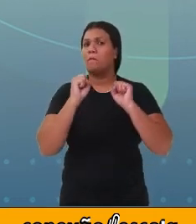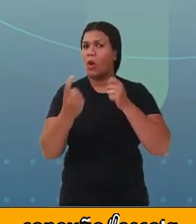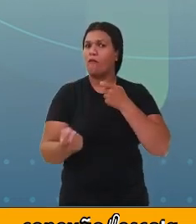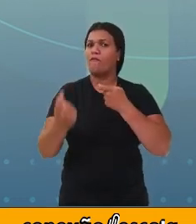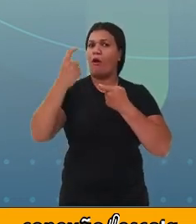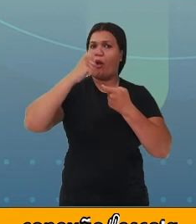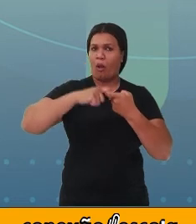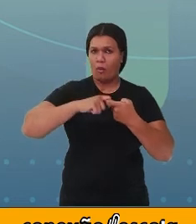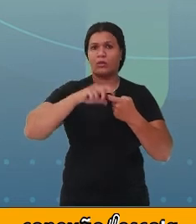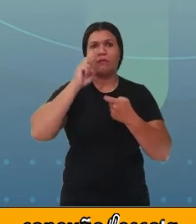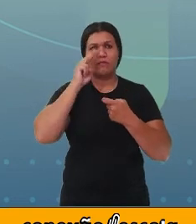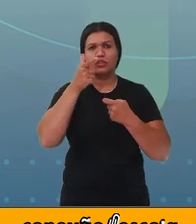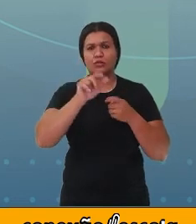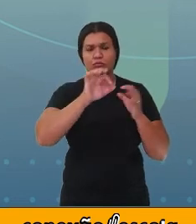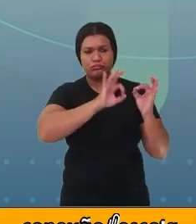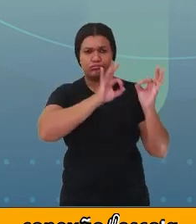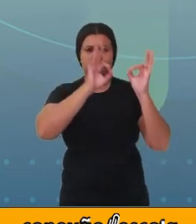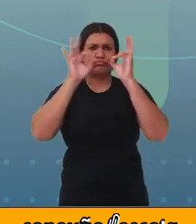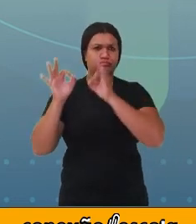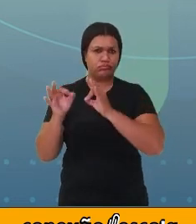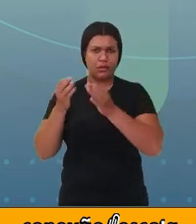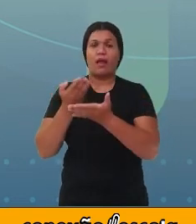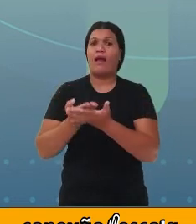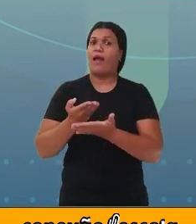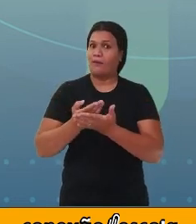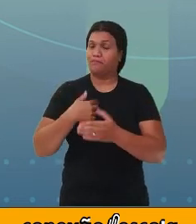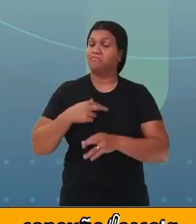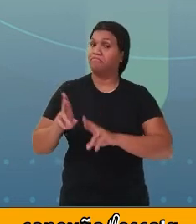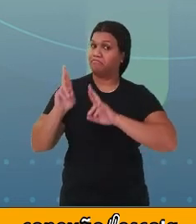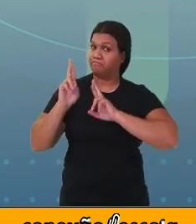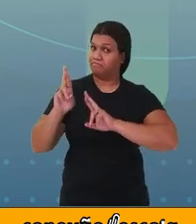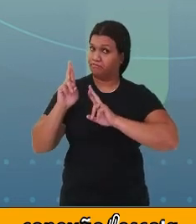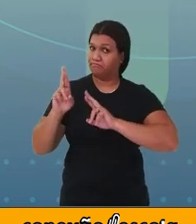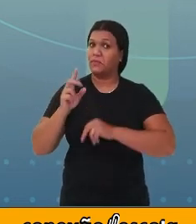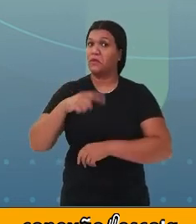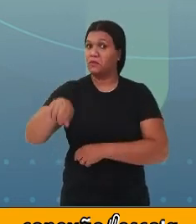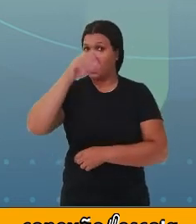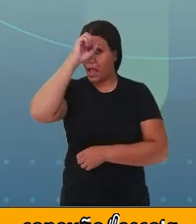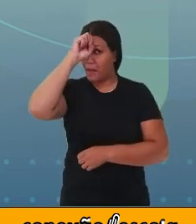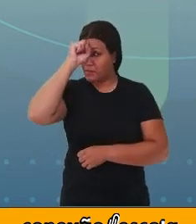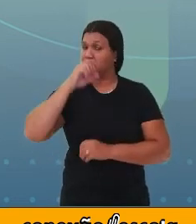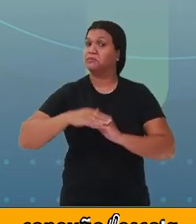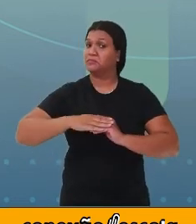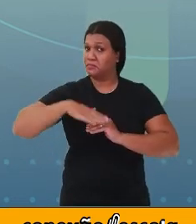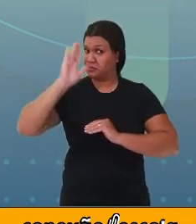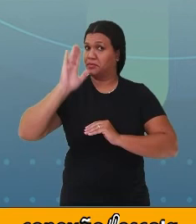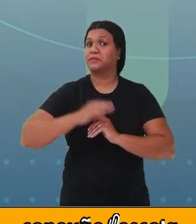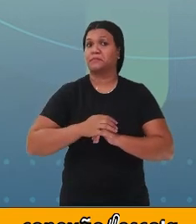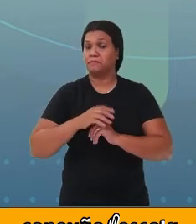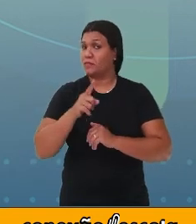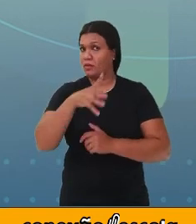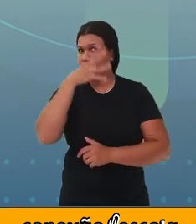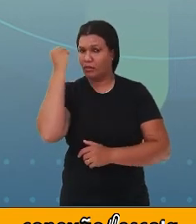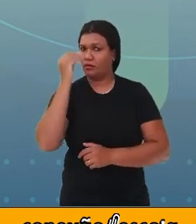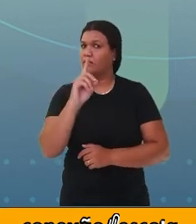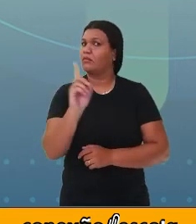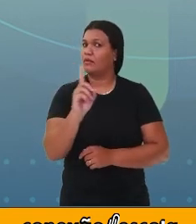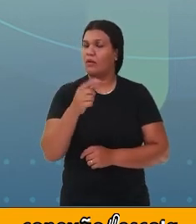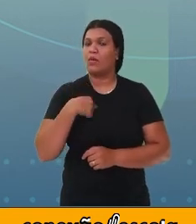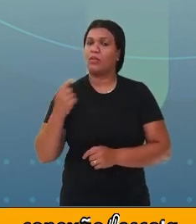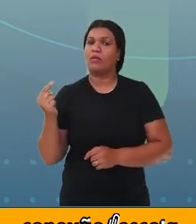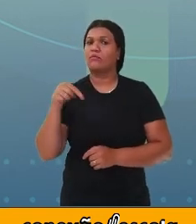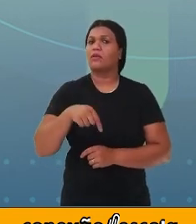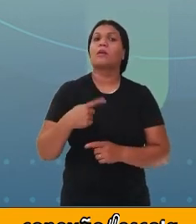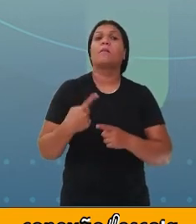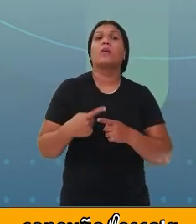voltar aqui e assistir novamente. Eu espero que você tenha aprendido muito. E não se esqueça, estamos